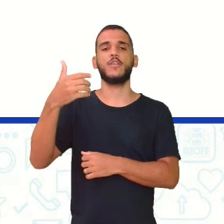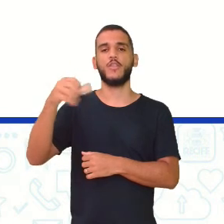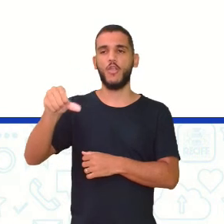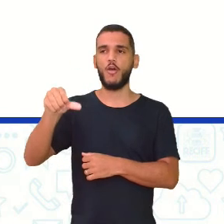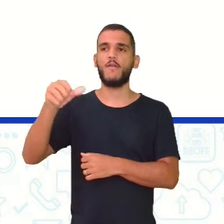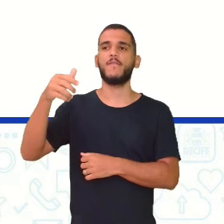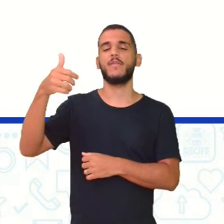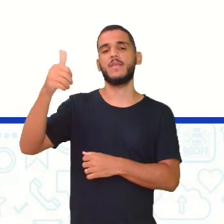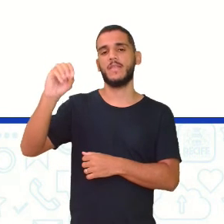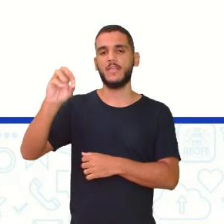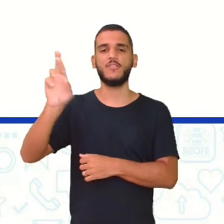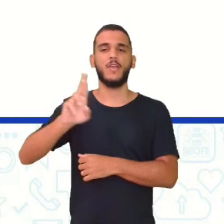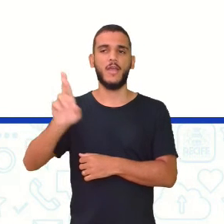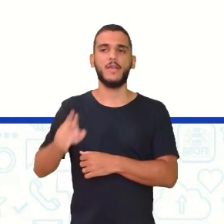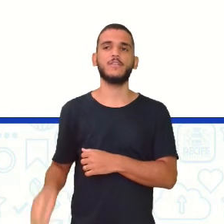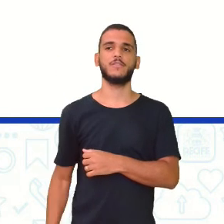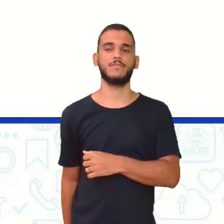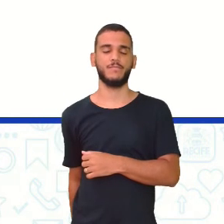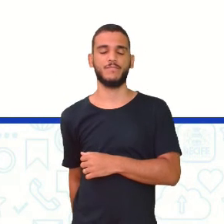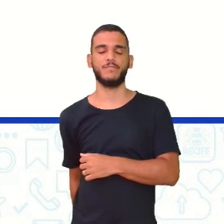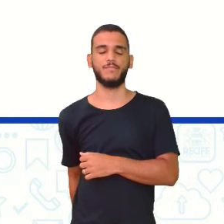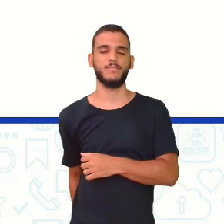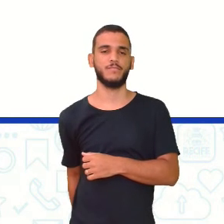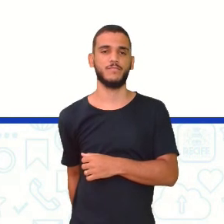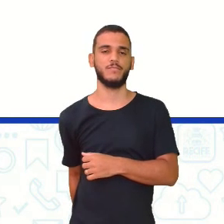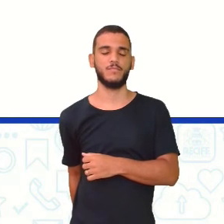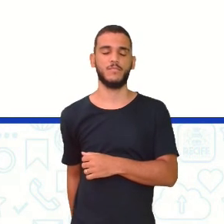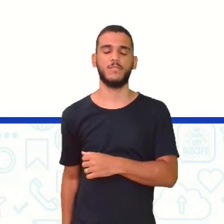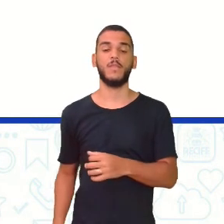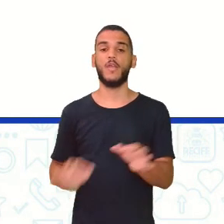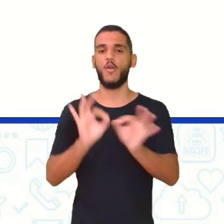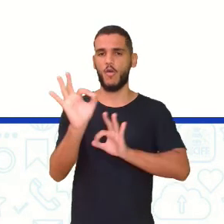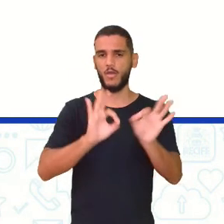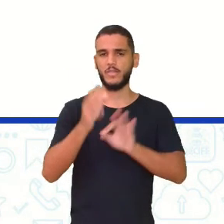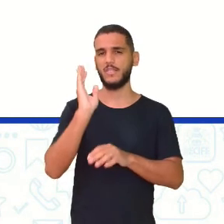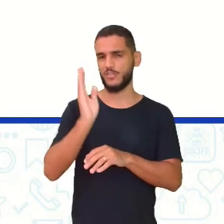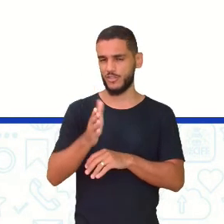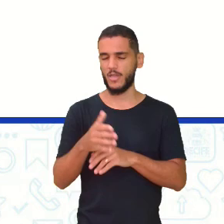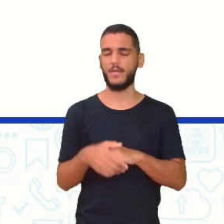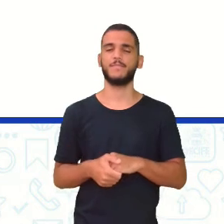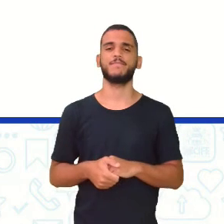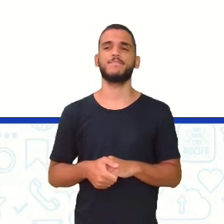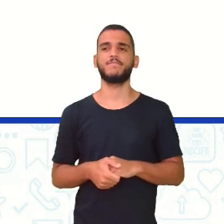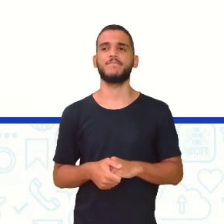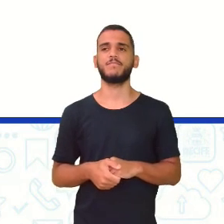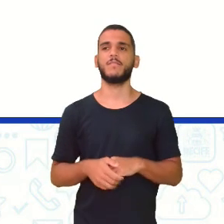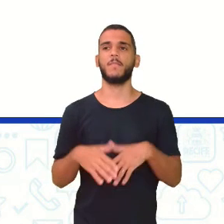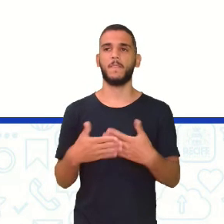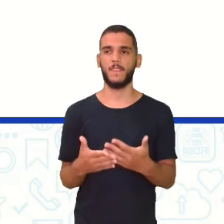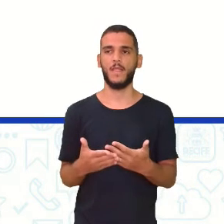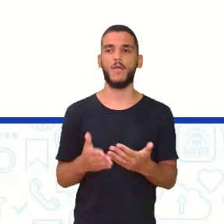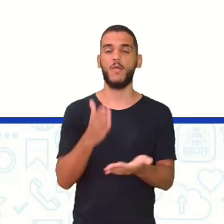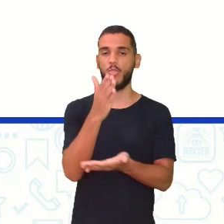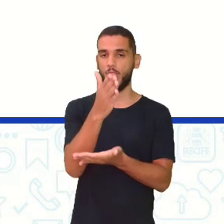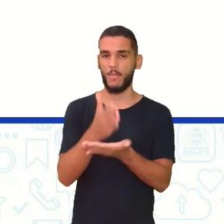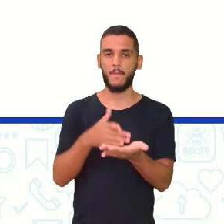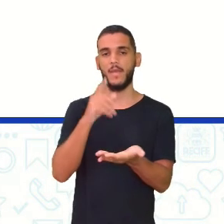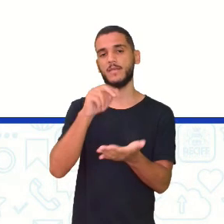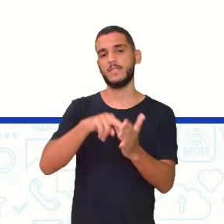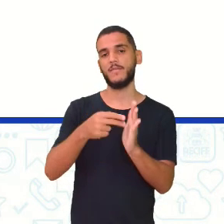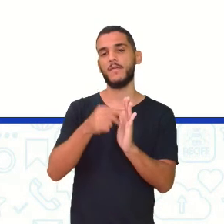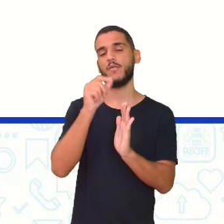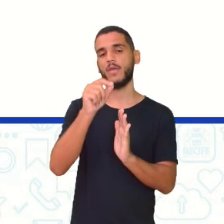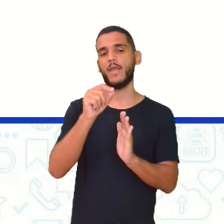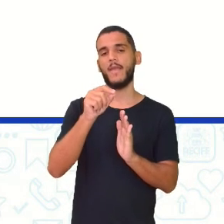É colocar os valores Eu já botei em ordem crescente Para facilitar a nossa vida Tá bom? E aí o do meio Já é a mediana Olha só A